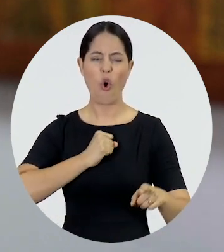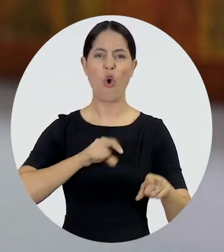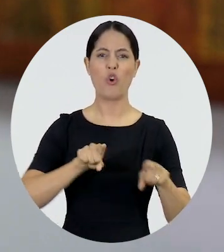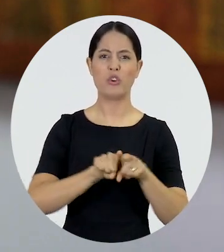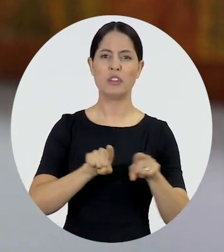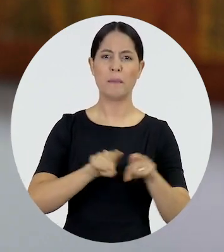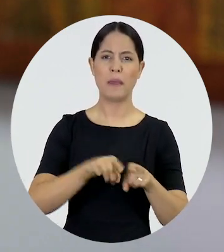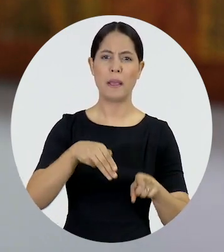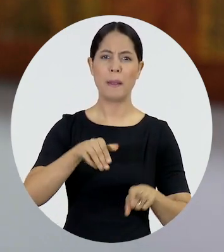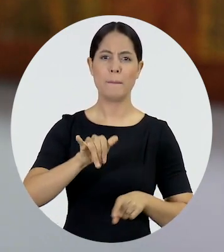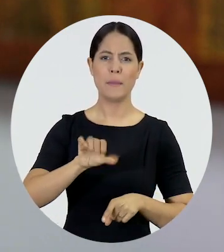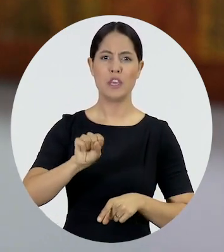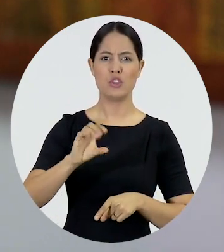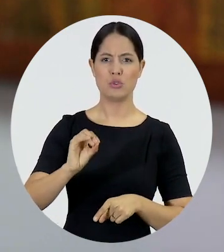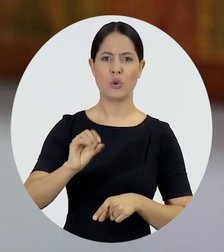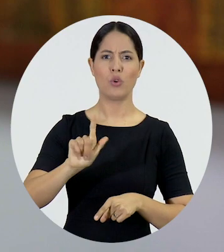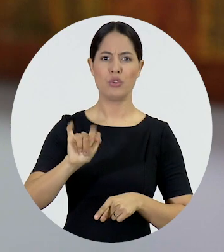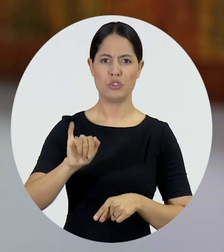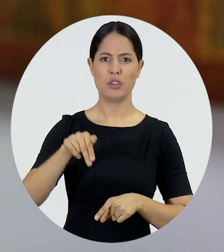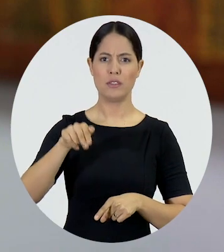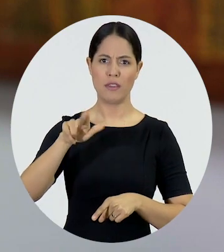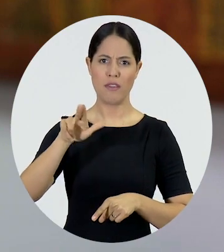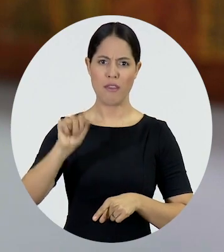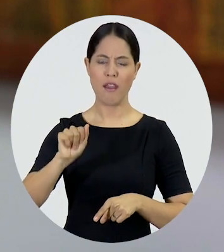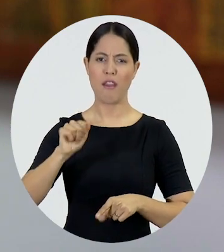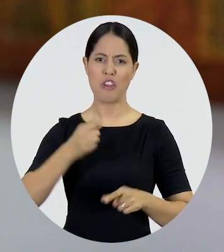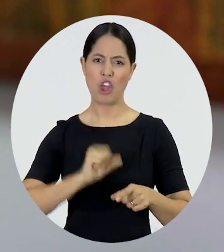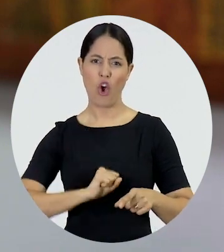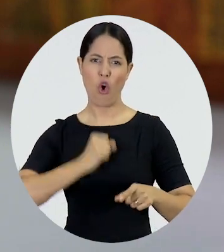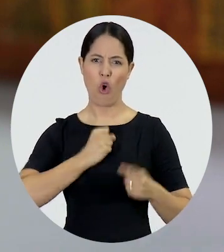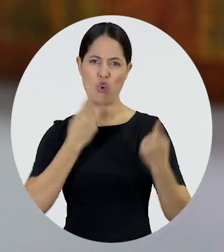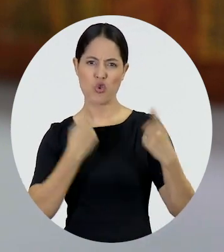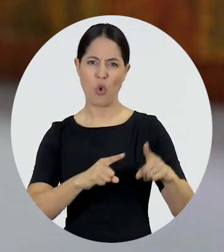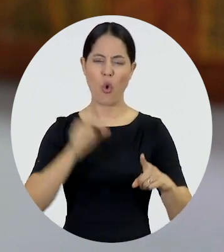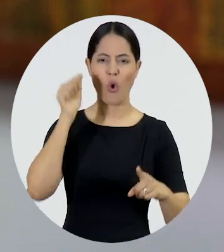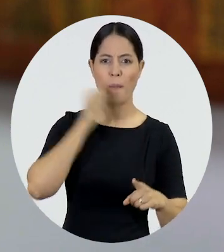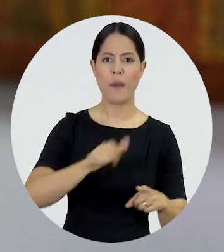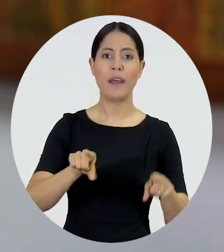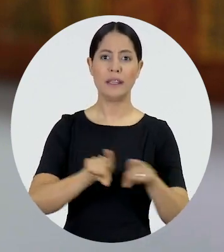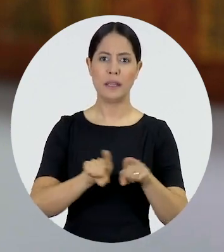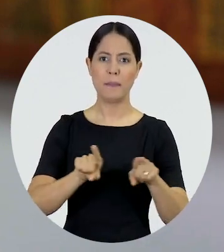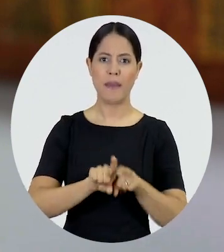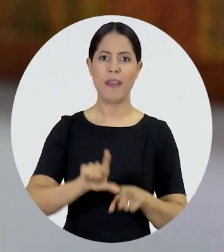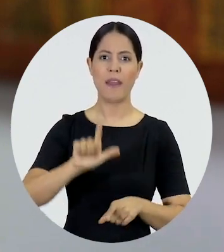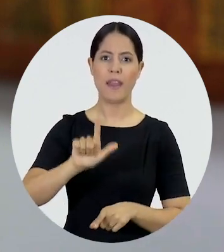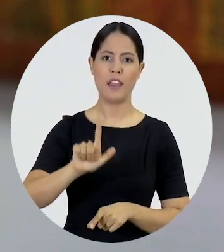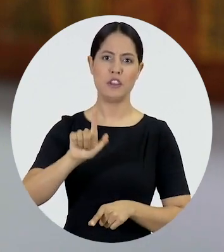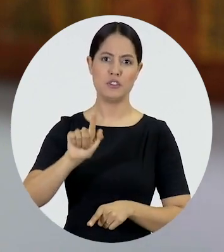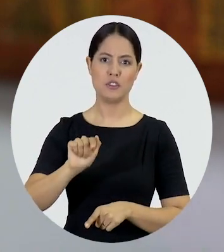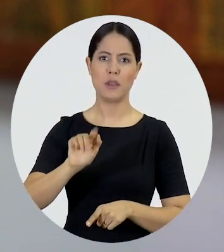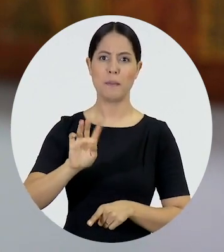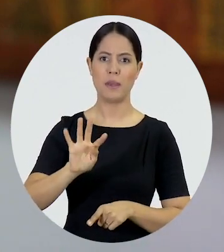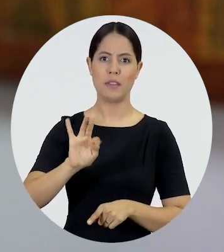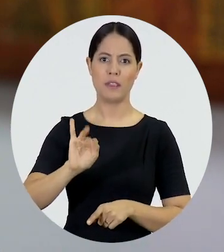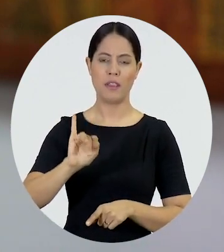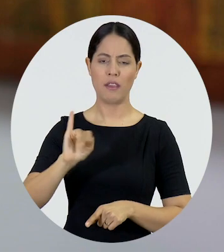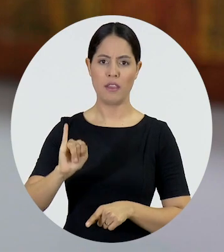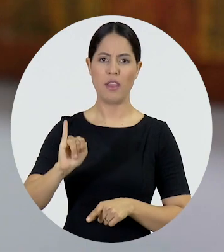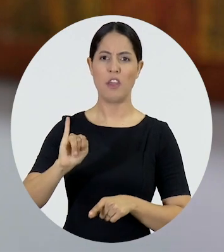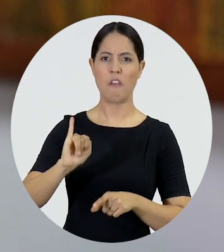fomento à misoginia, o fomento à LGBTIfobia, à aporofobia.